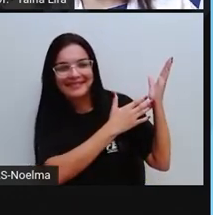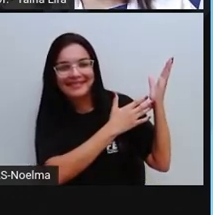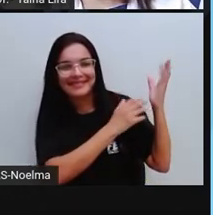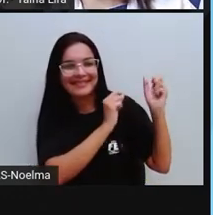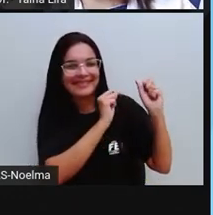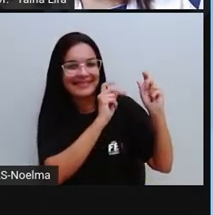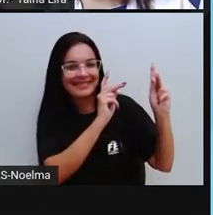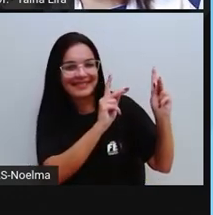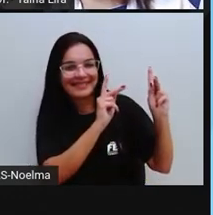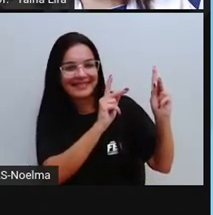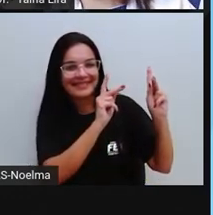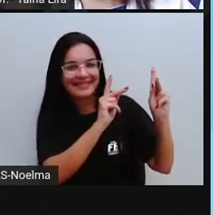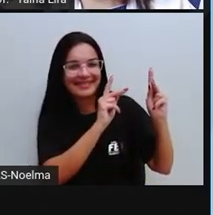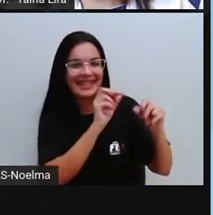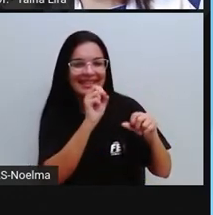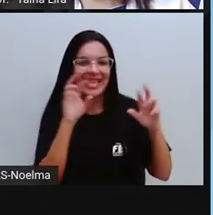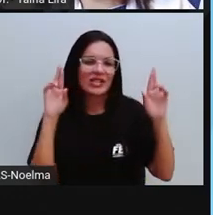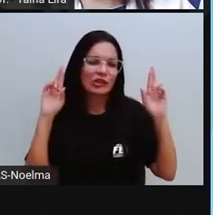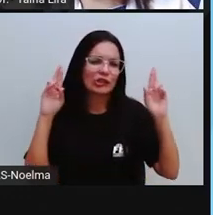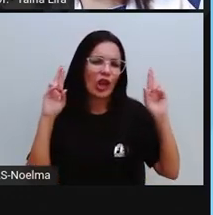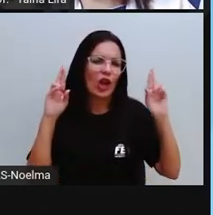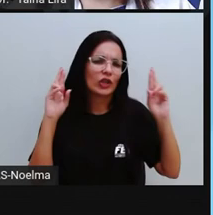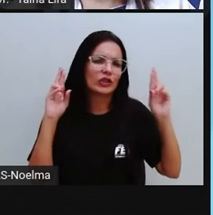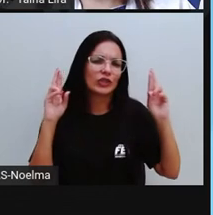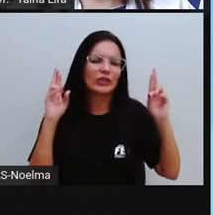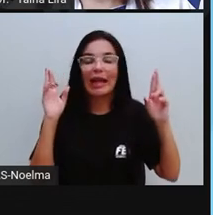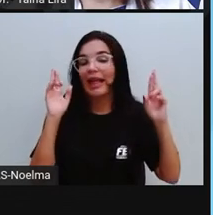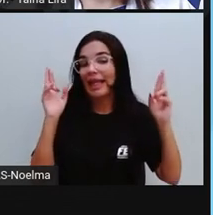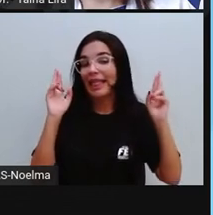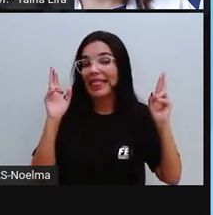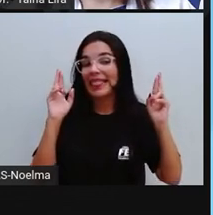é na sorte mesmo, será que é pró ganha?